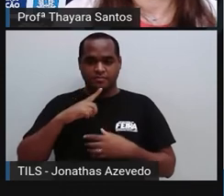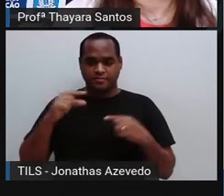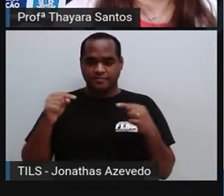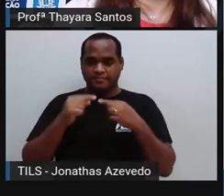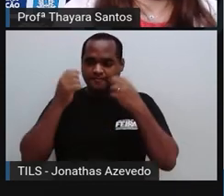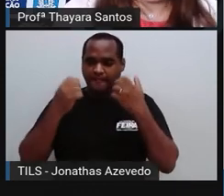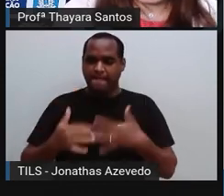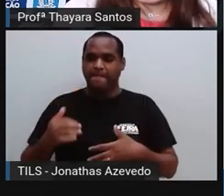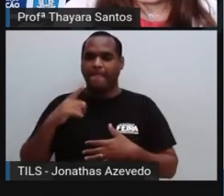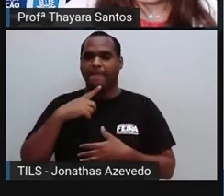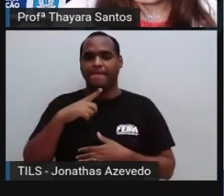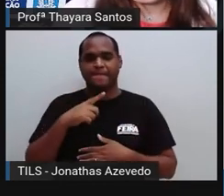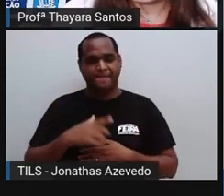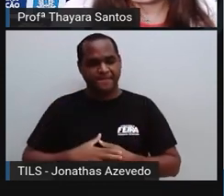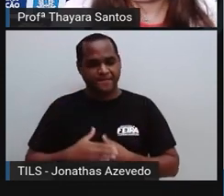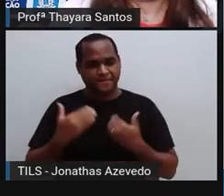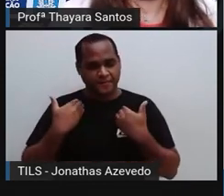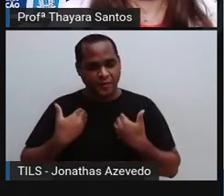hídrico no nosso corpo.